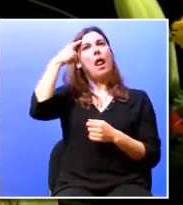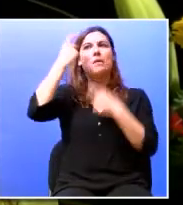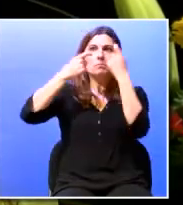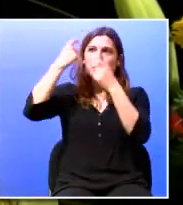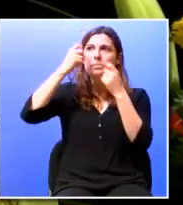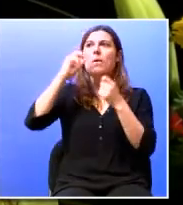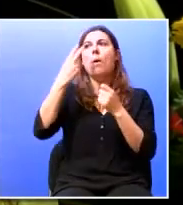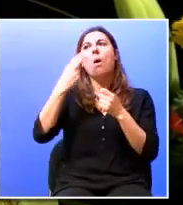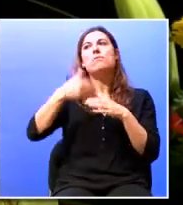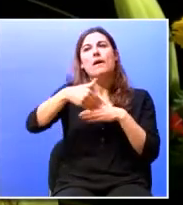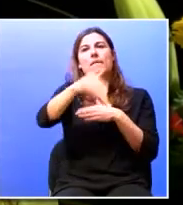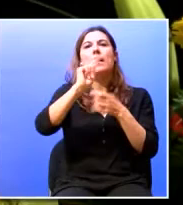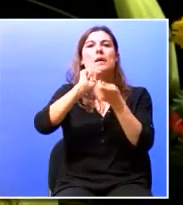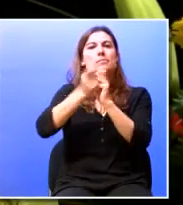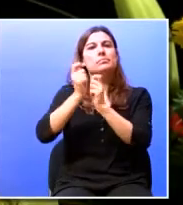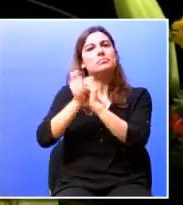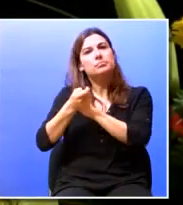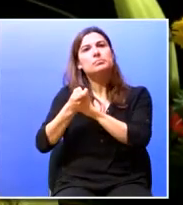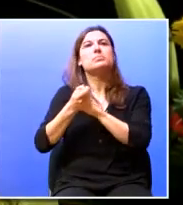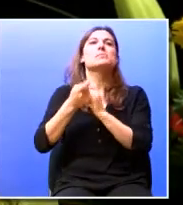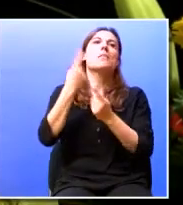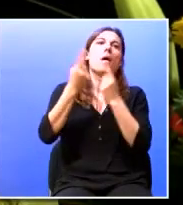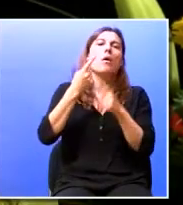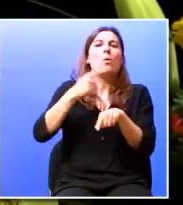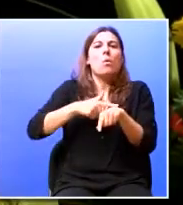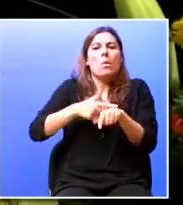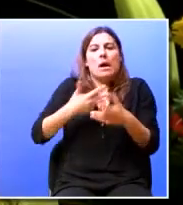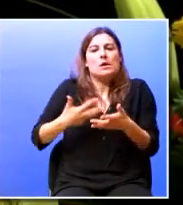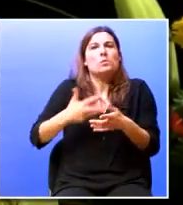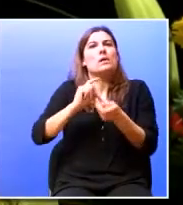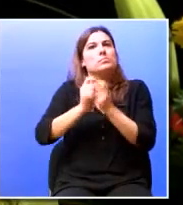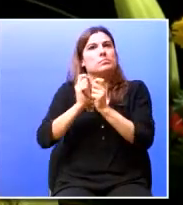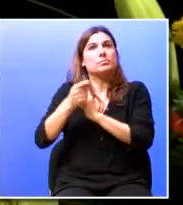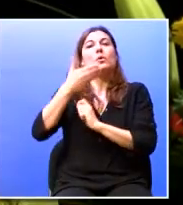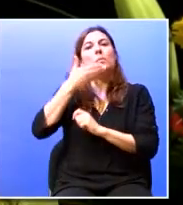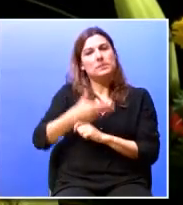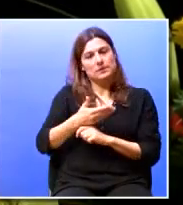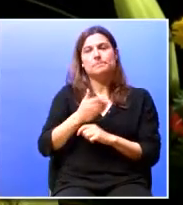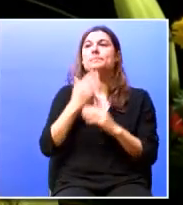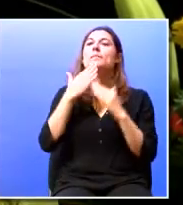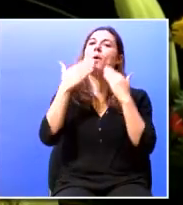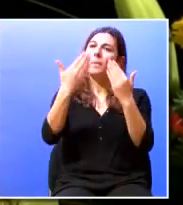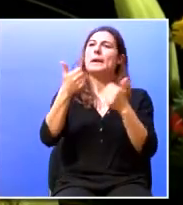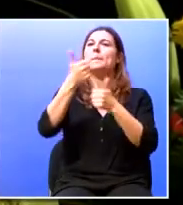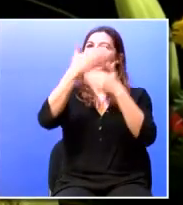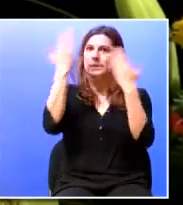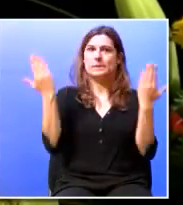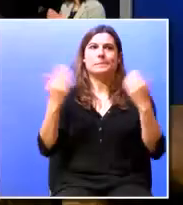para mudar mesmo algumas ou atualizar algumas competências. Muito obrigado e muito bom dia.